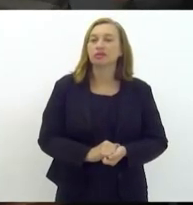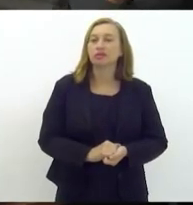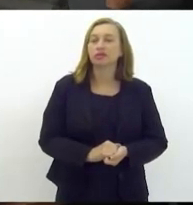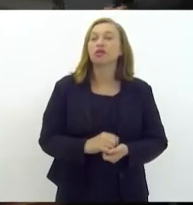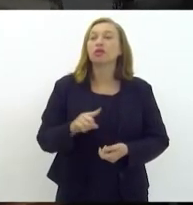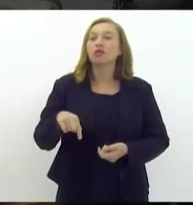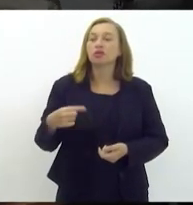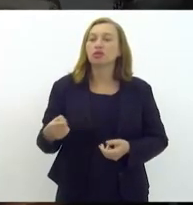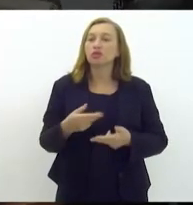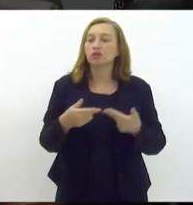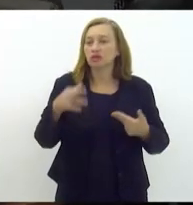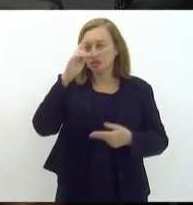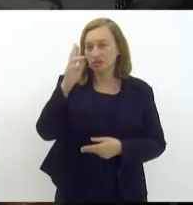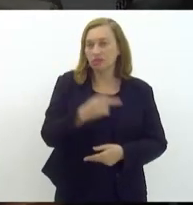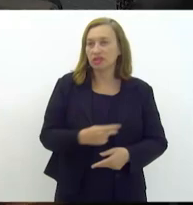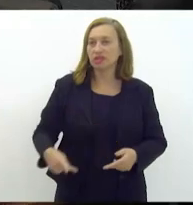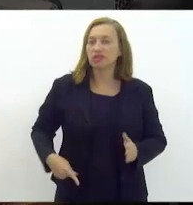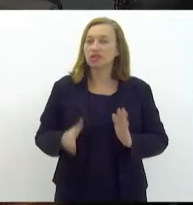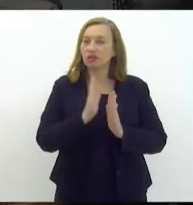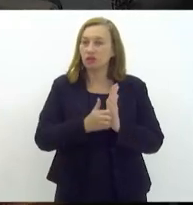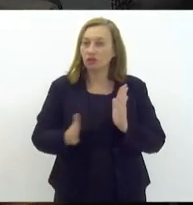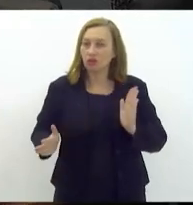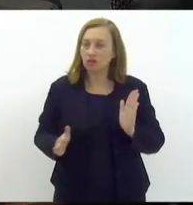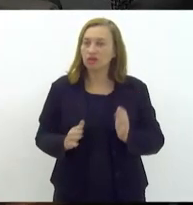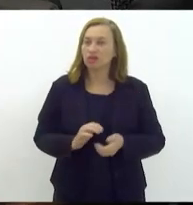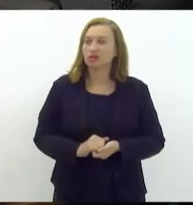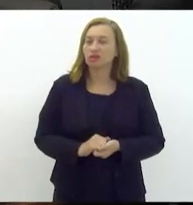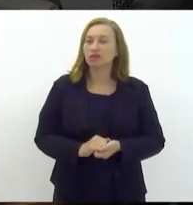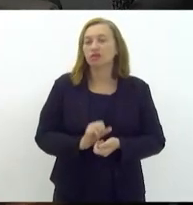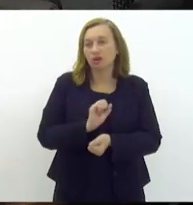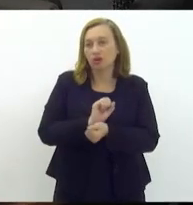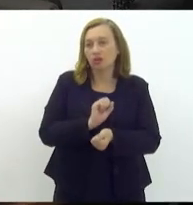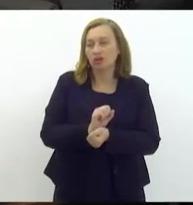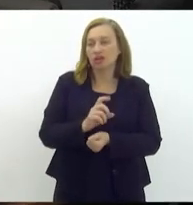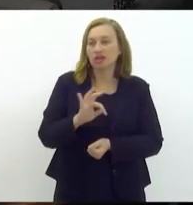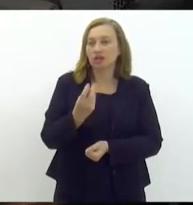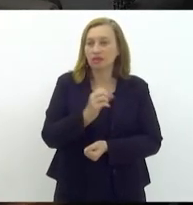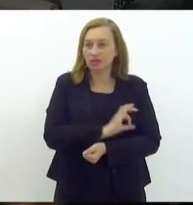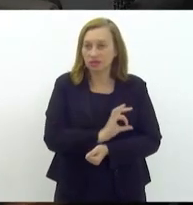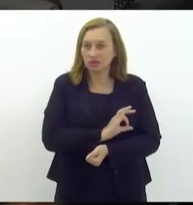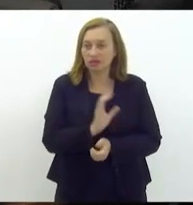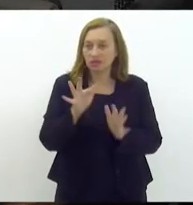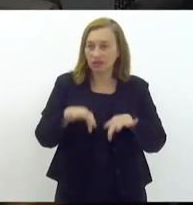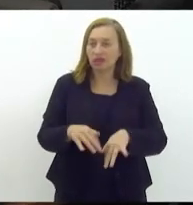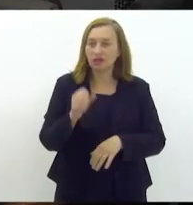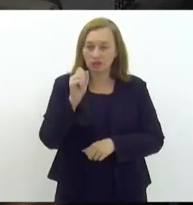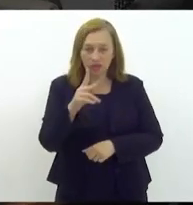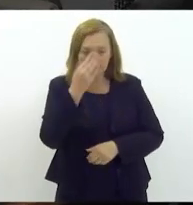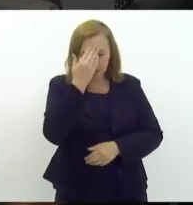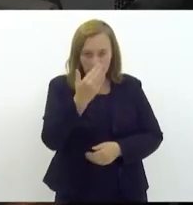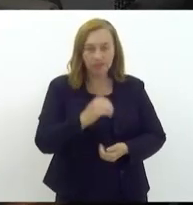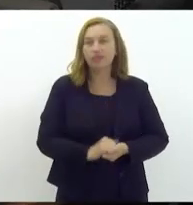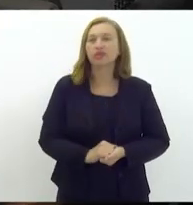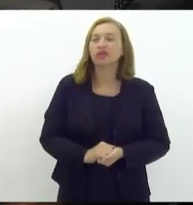outra coisa aí, presidente, questão de ordem. Assim que a deputada Marca Rocha encerrar, já passa para o senhor. Obrigado. Bom, Diadu, mais uma